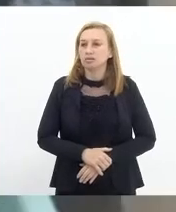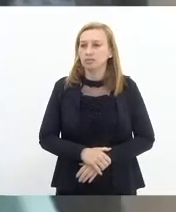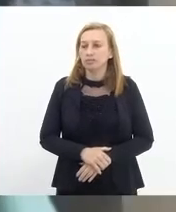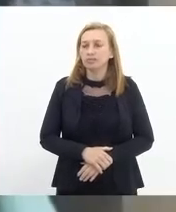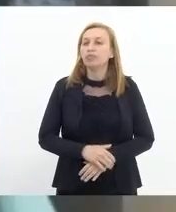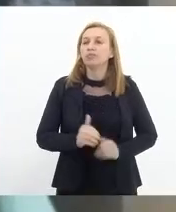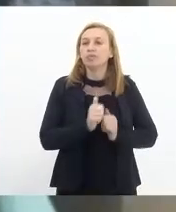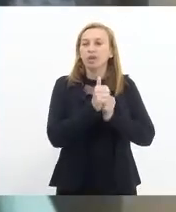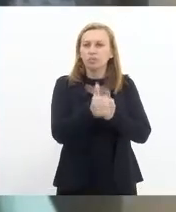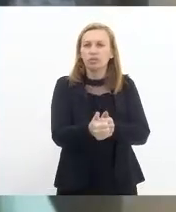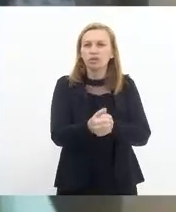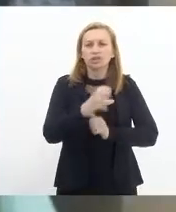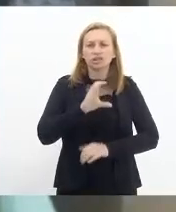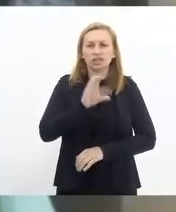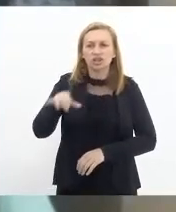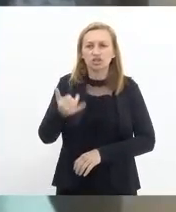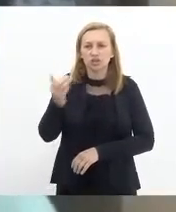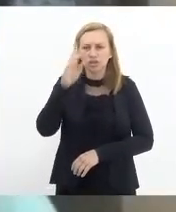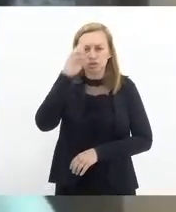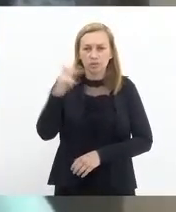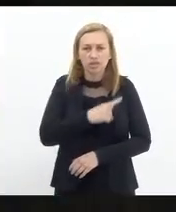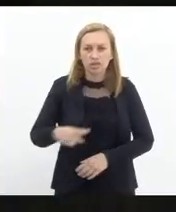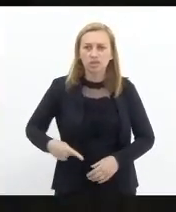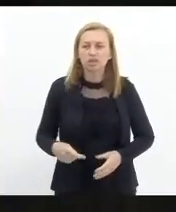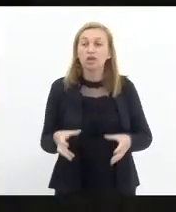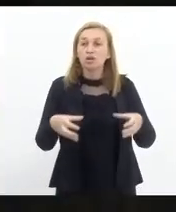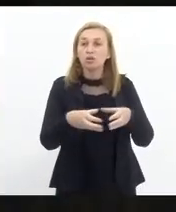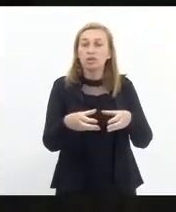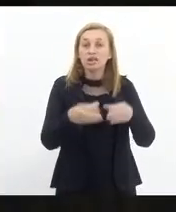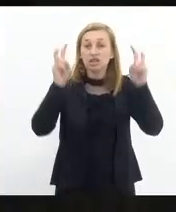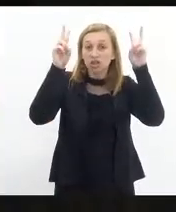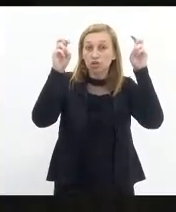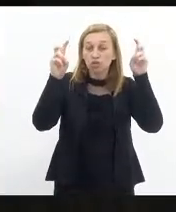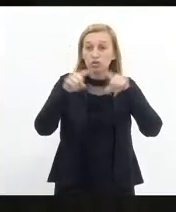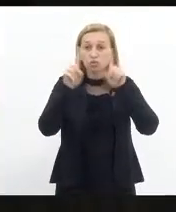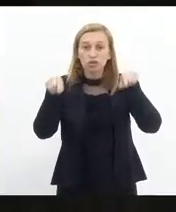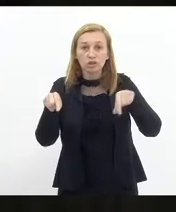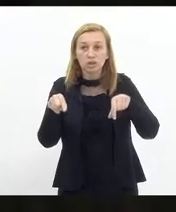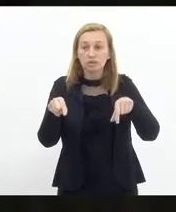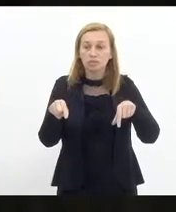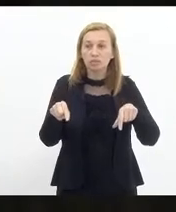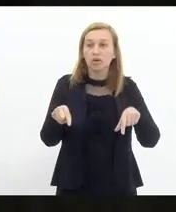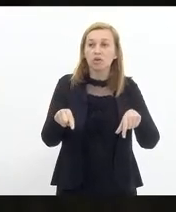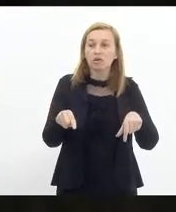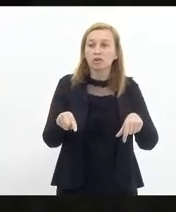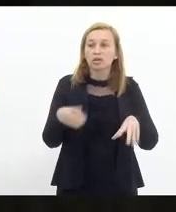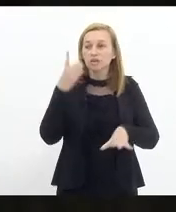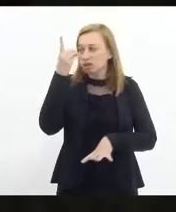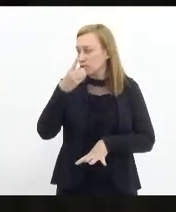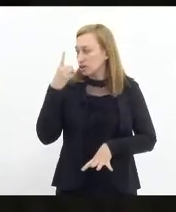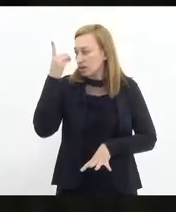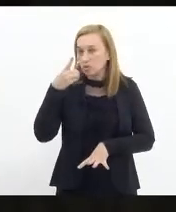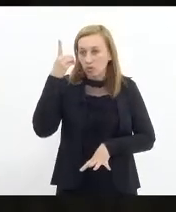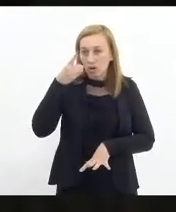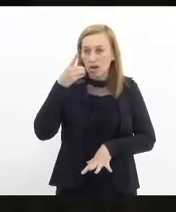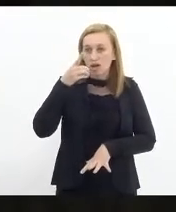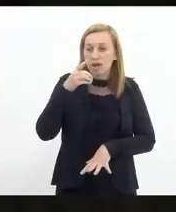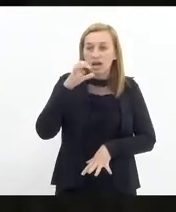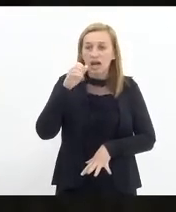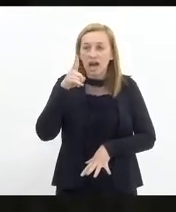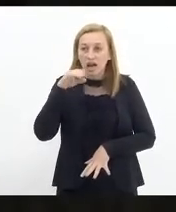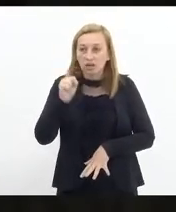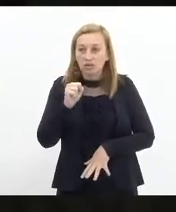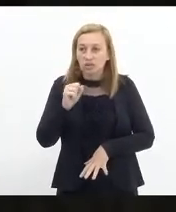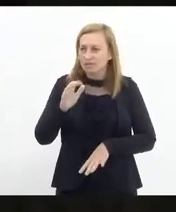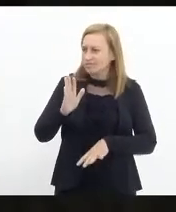Acompanhe o parecer da CCJ, presidente. Pela comissão de assuntos municipais e desenvolvimento regional, deputado Carlos Macedo. Cada dia